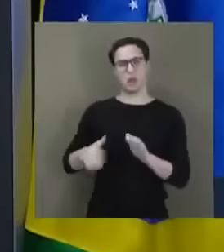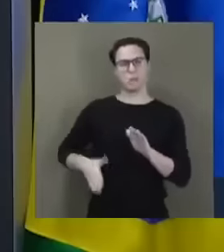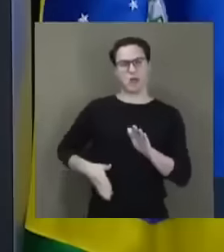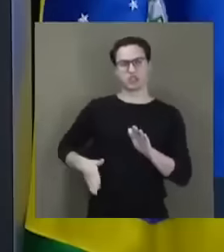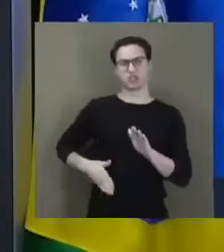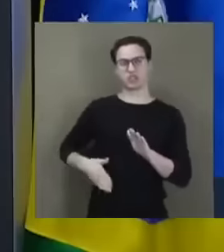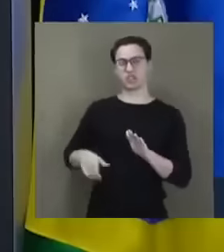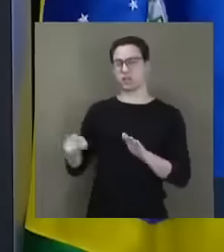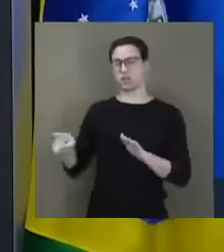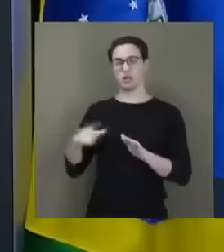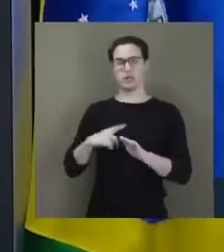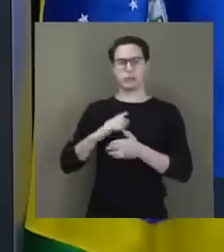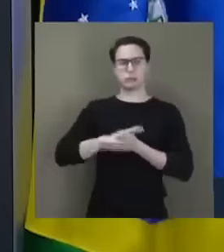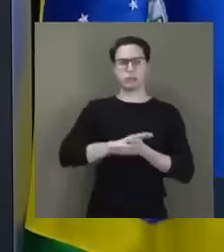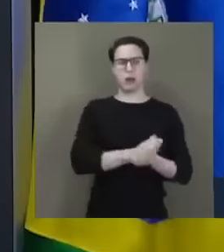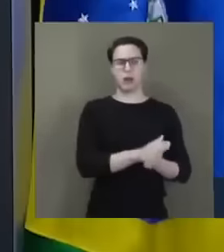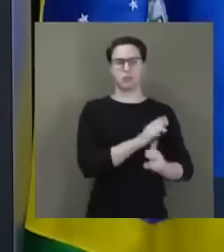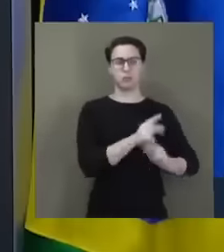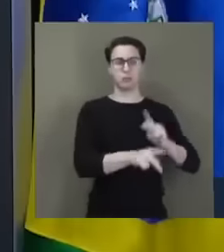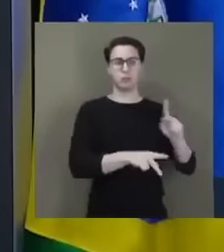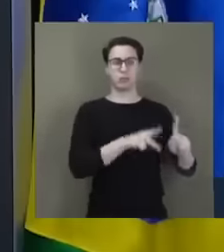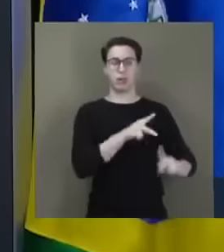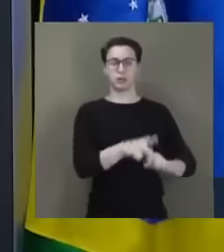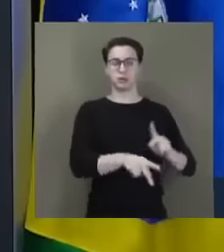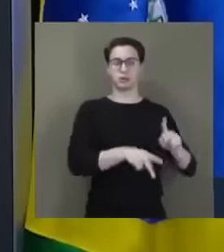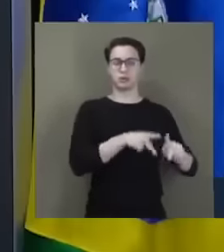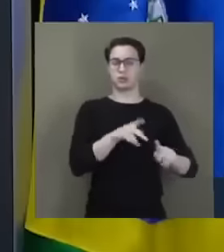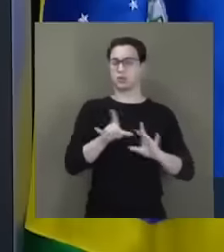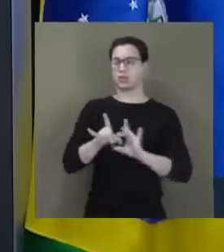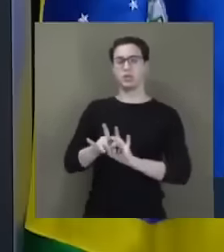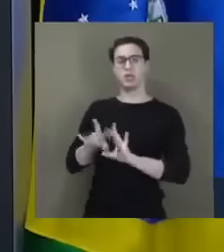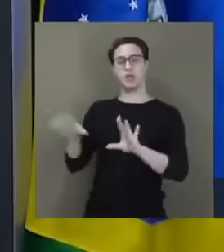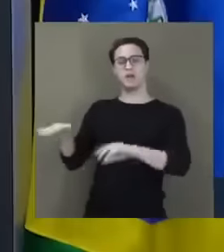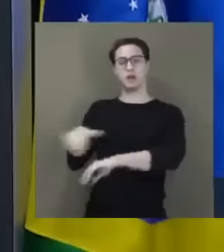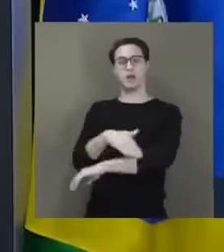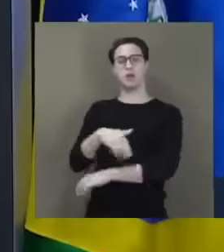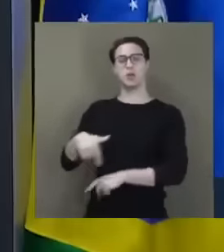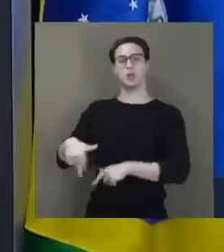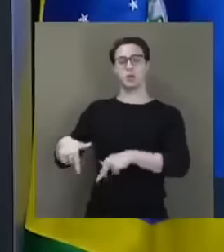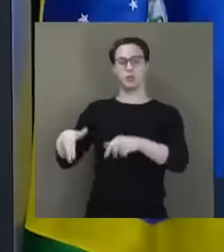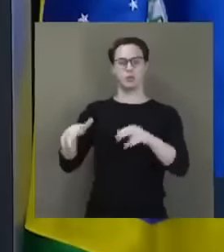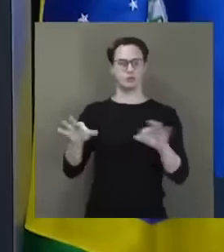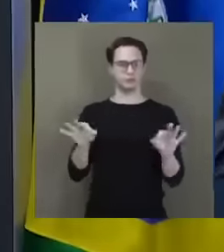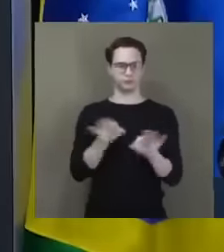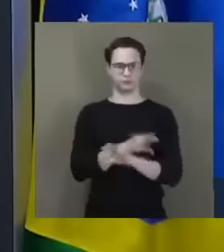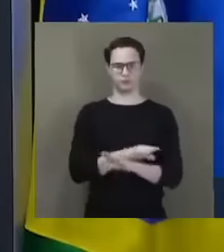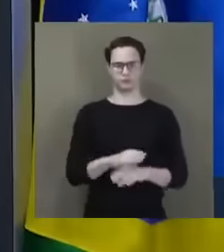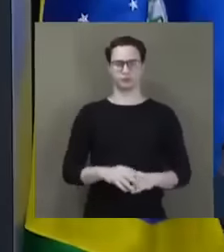que massacra a nossa população está livre nas ruas. era isso, senhor presidente.